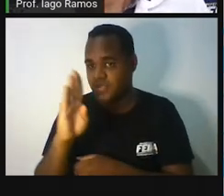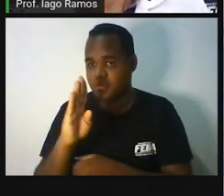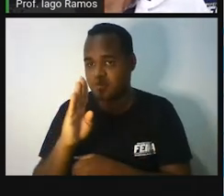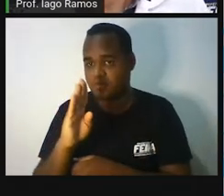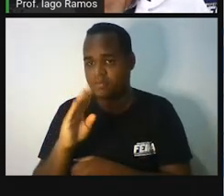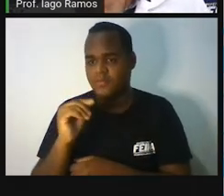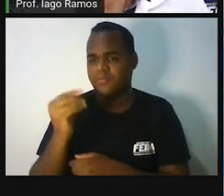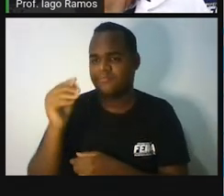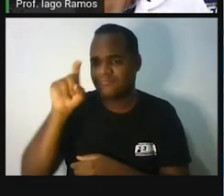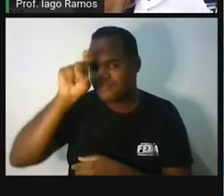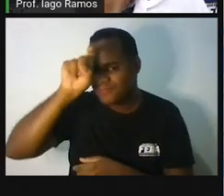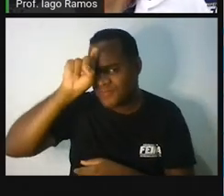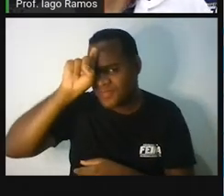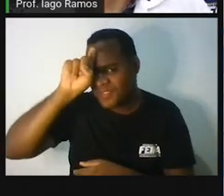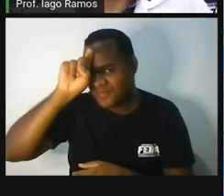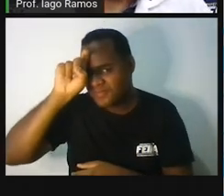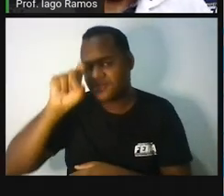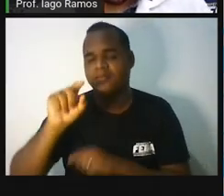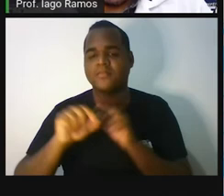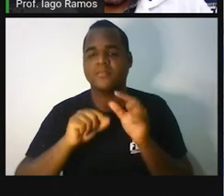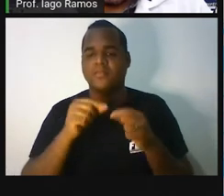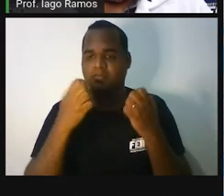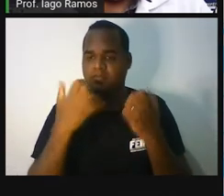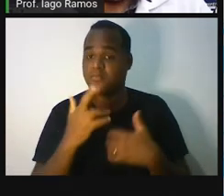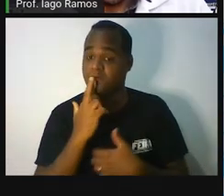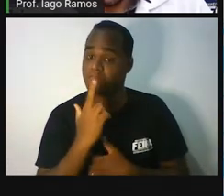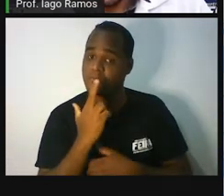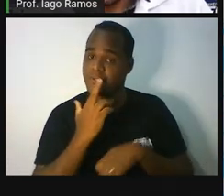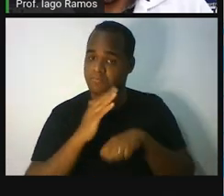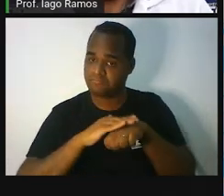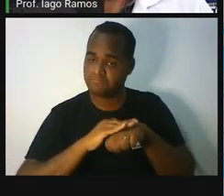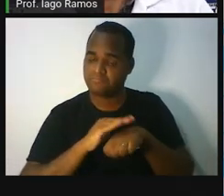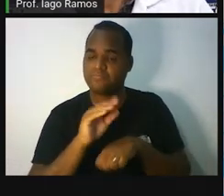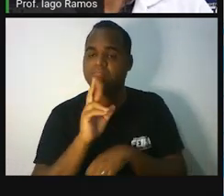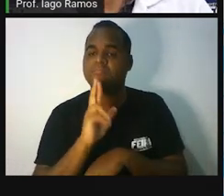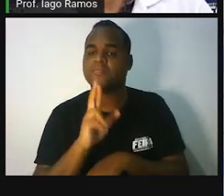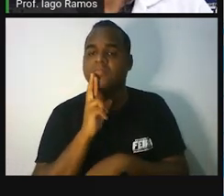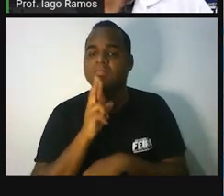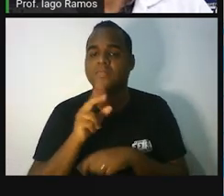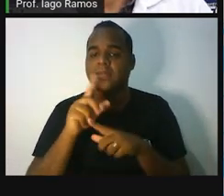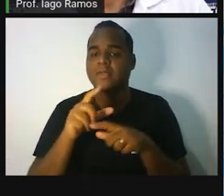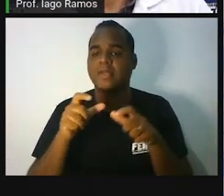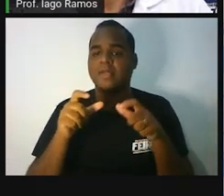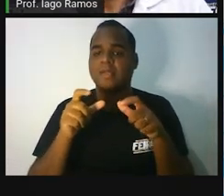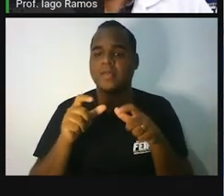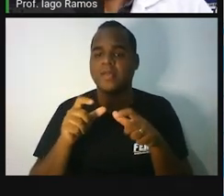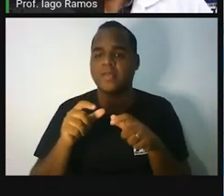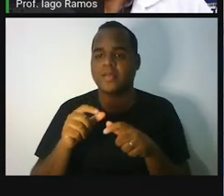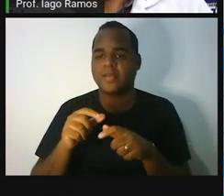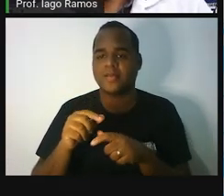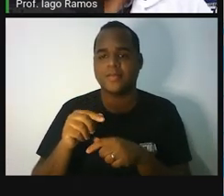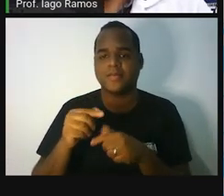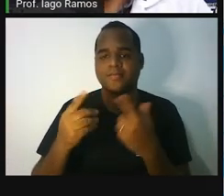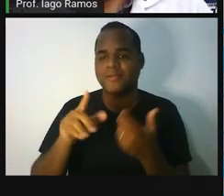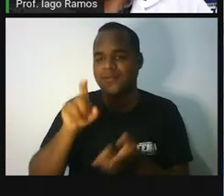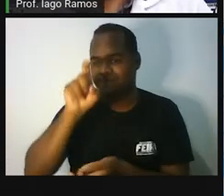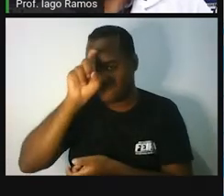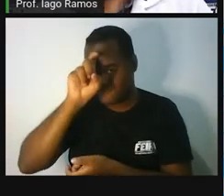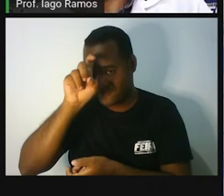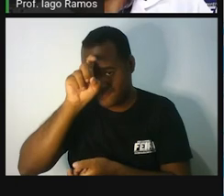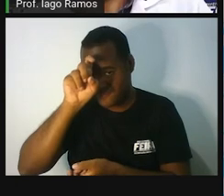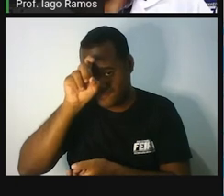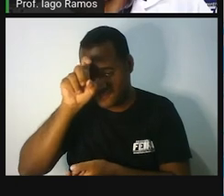Ou foi no Antigo Egito? Essa eu vou responder. Tá bom? A balança surgiu no Antigo